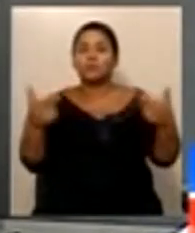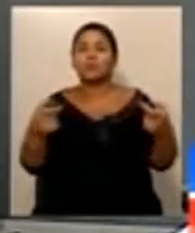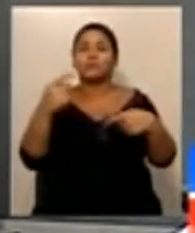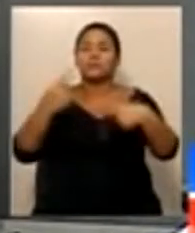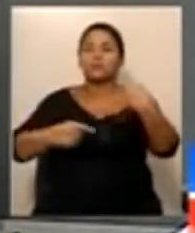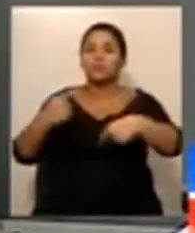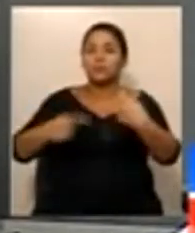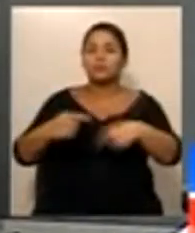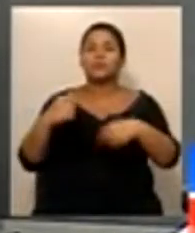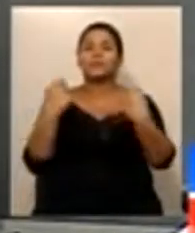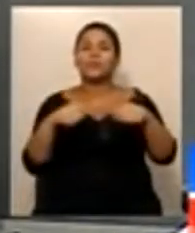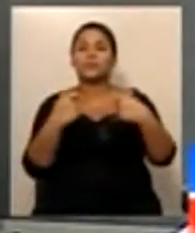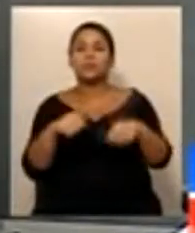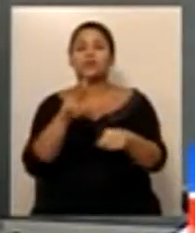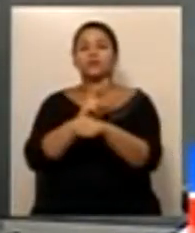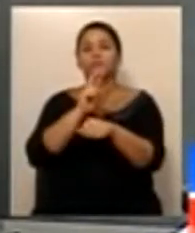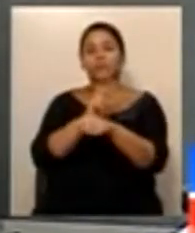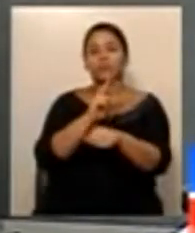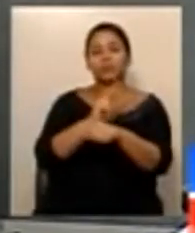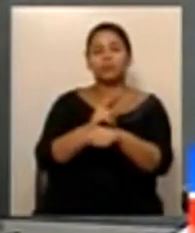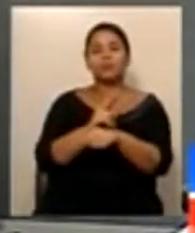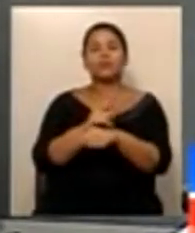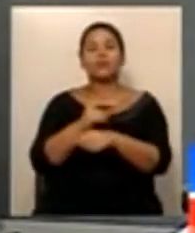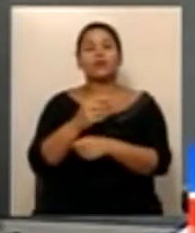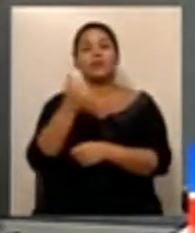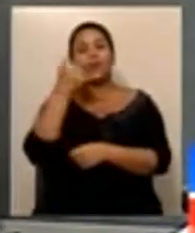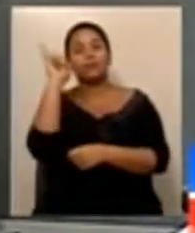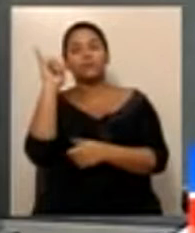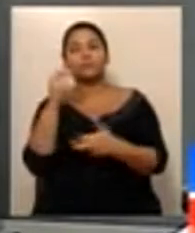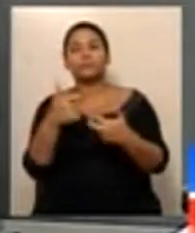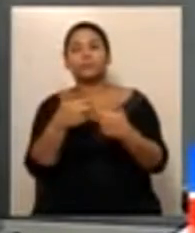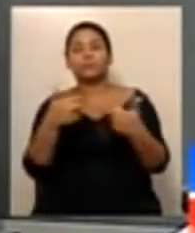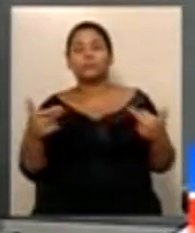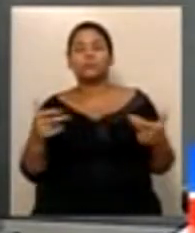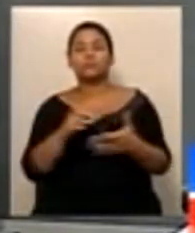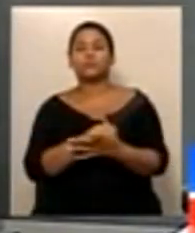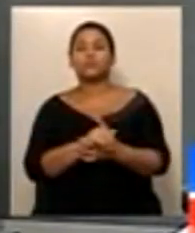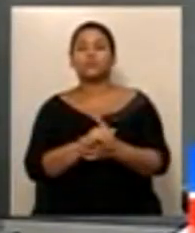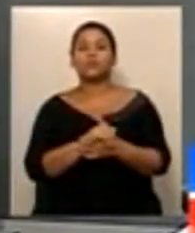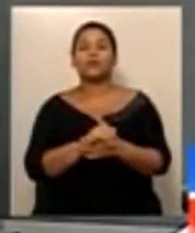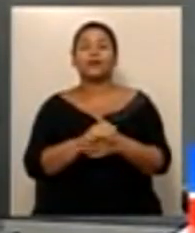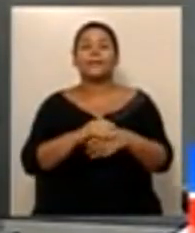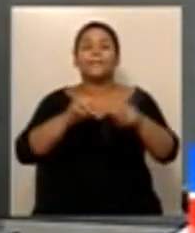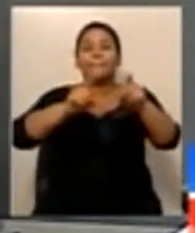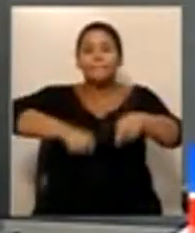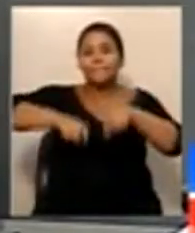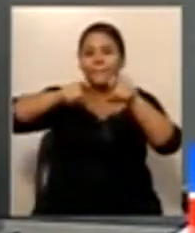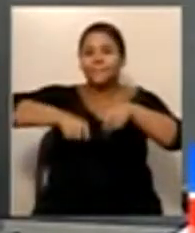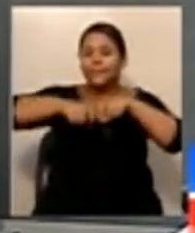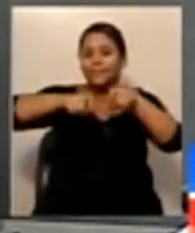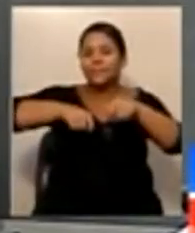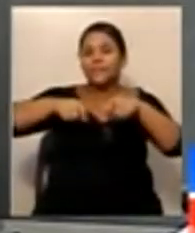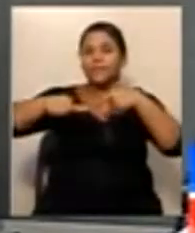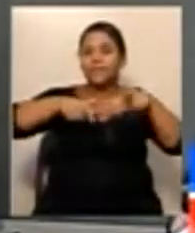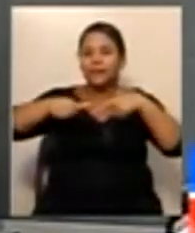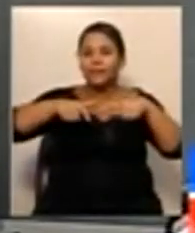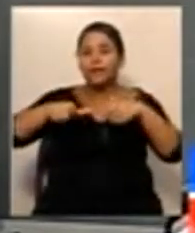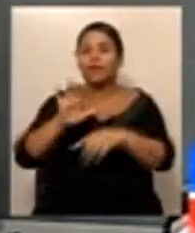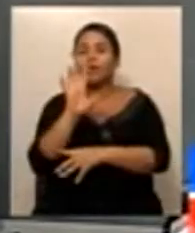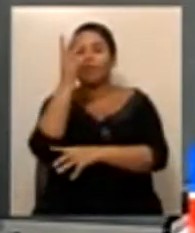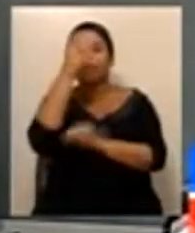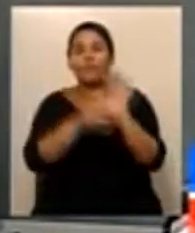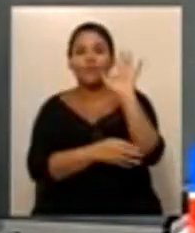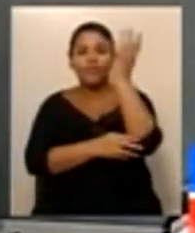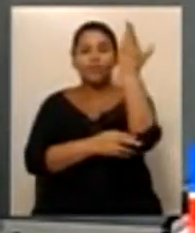de precaução a serem obedecidas quando do emprego de fogo e práticas agrícolas, pastoris e florestais das